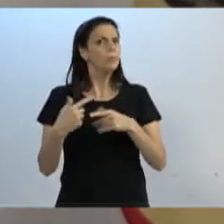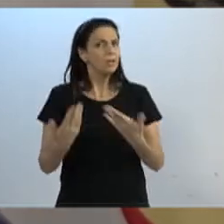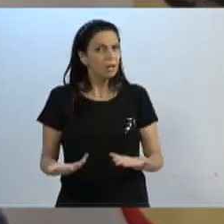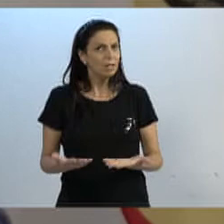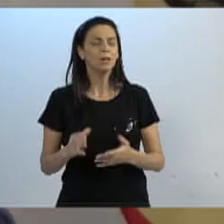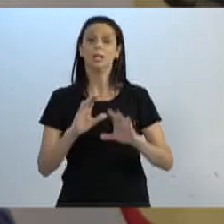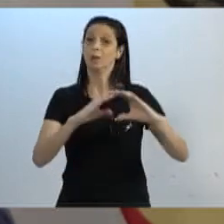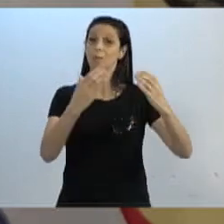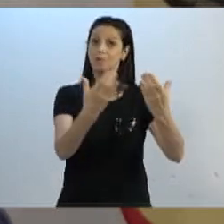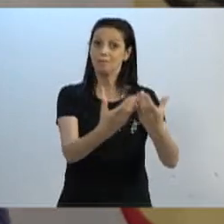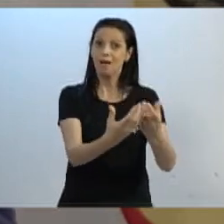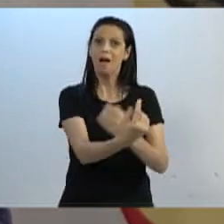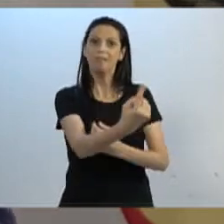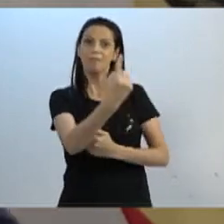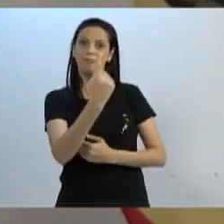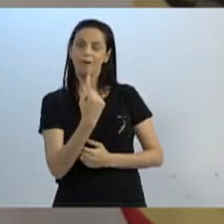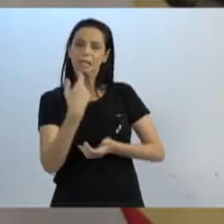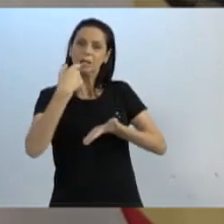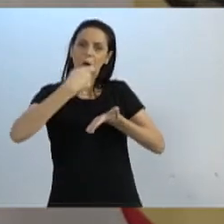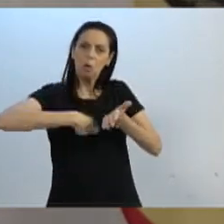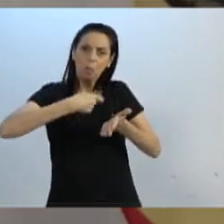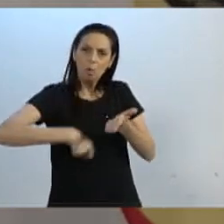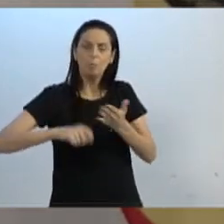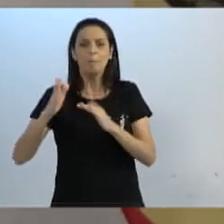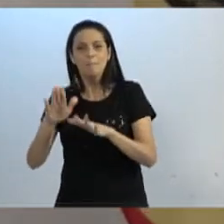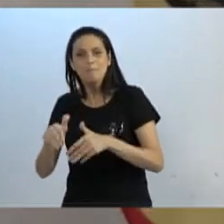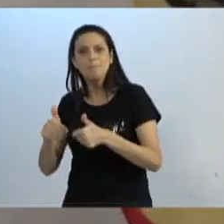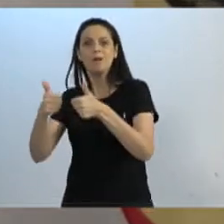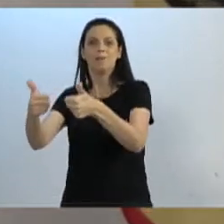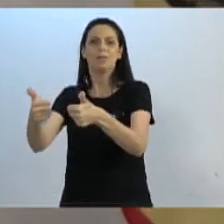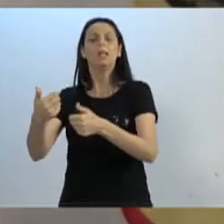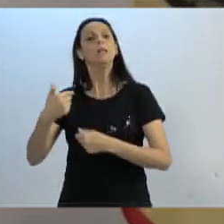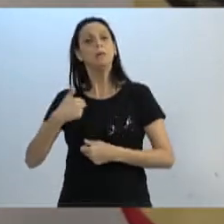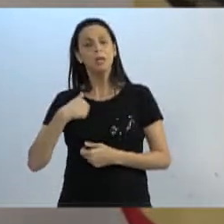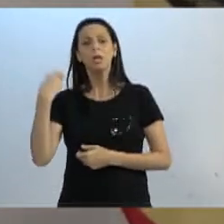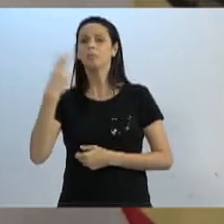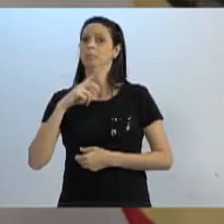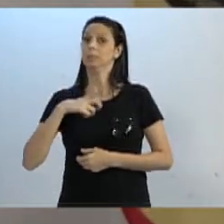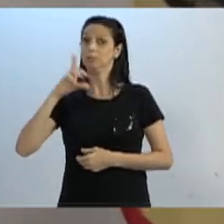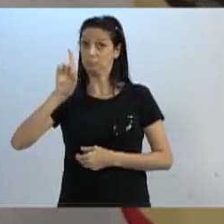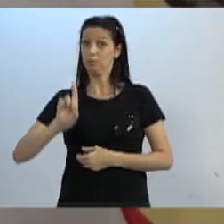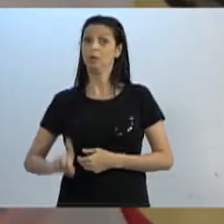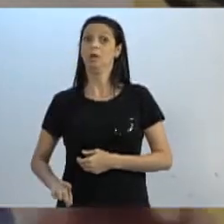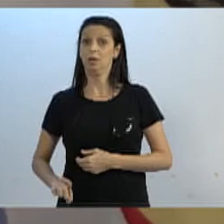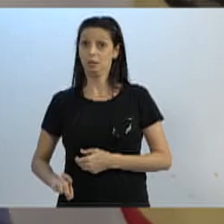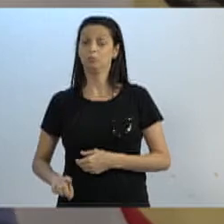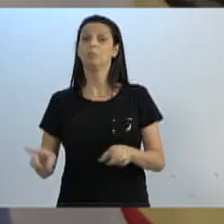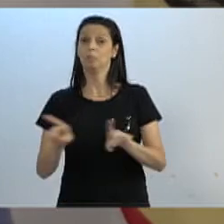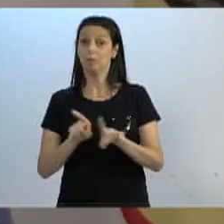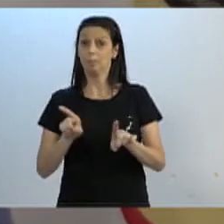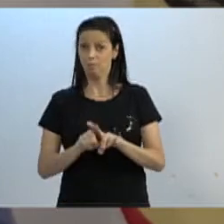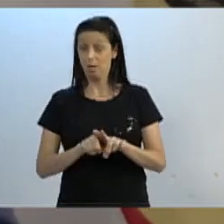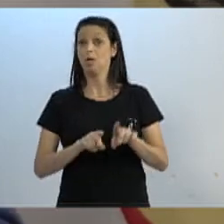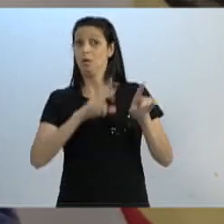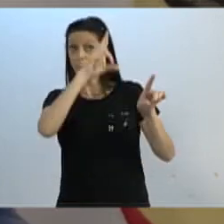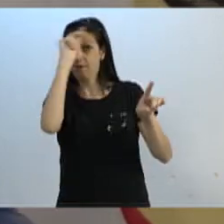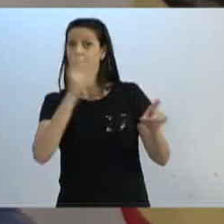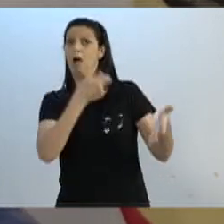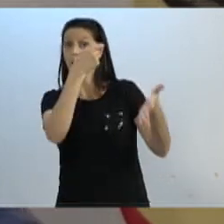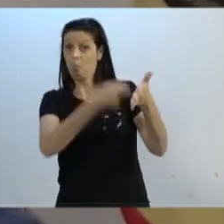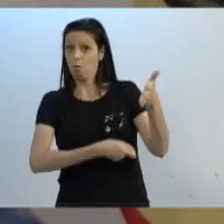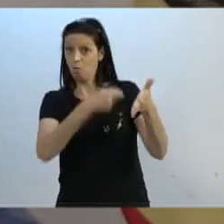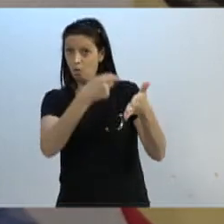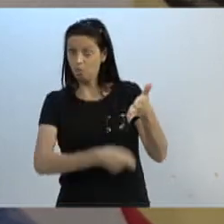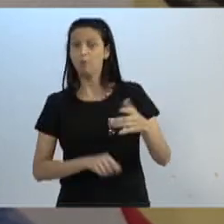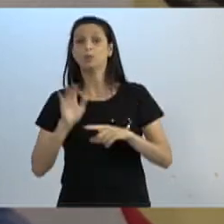A comunidade vem nós cobrarmos as melhorias. E eu, como vereador, tenho o direito de cobrar do Executivo aquilo que o